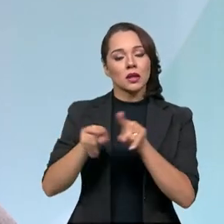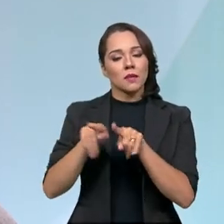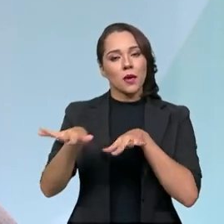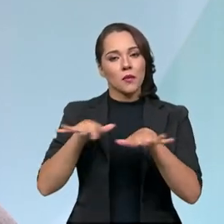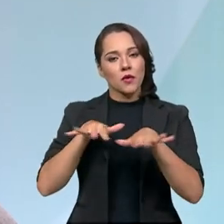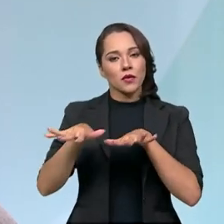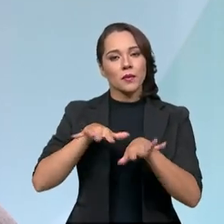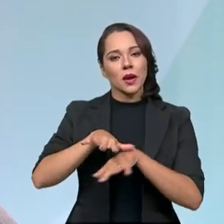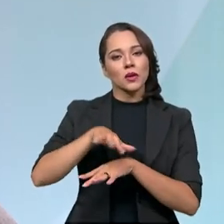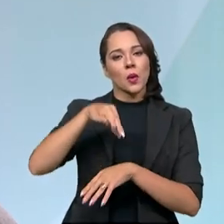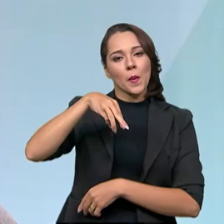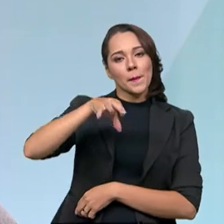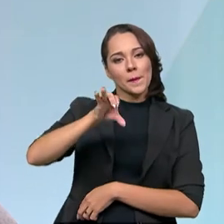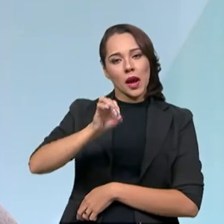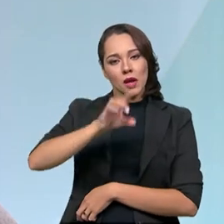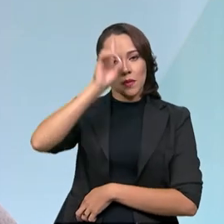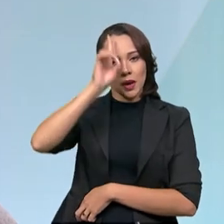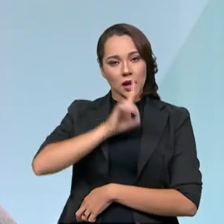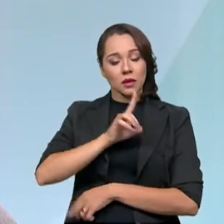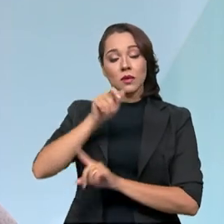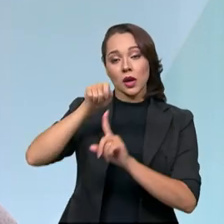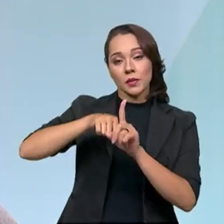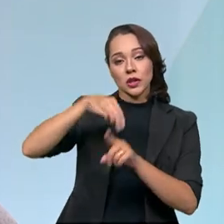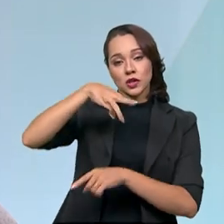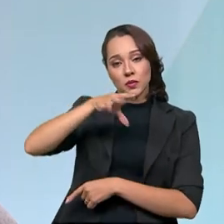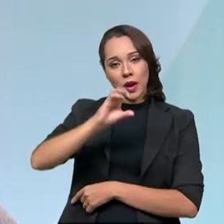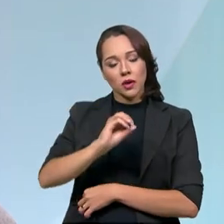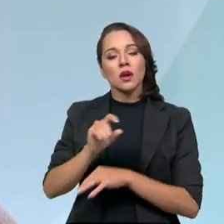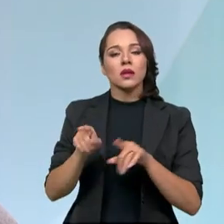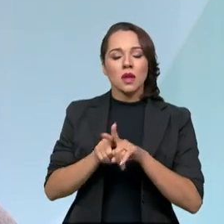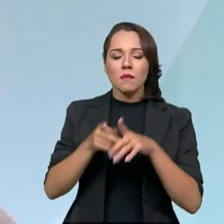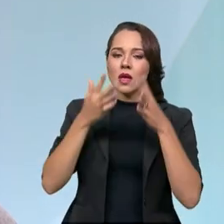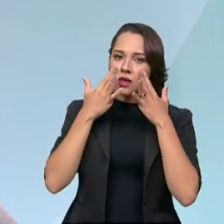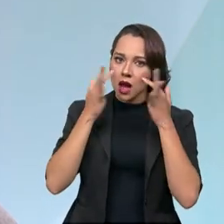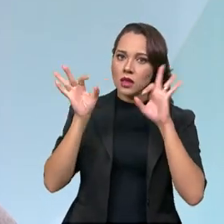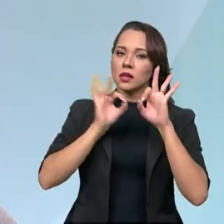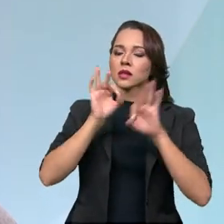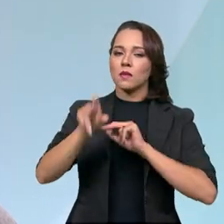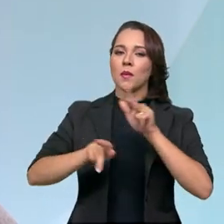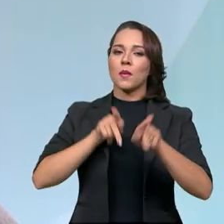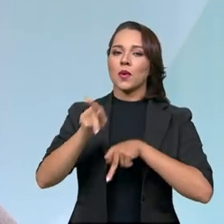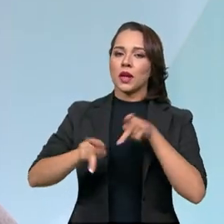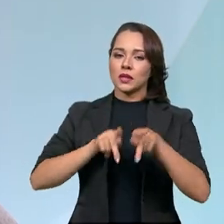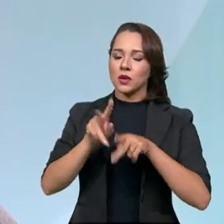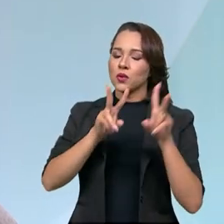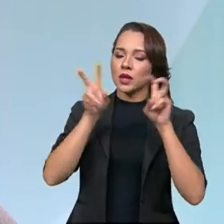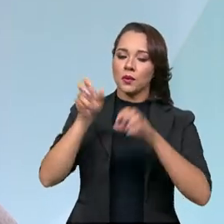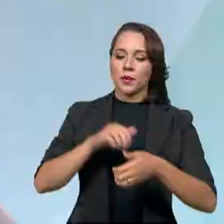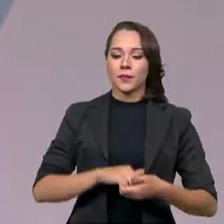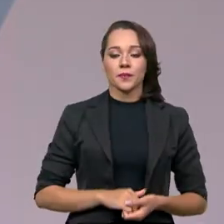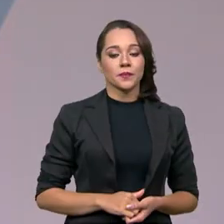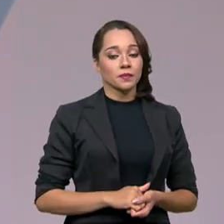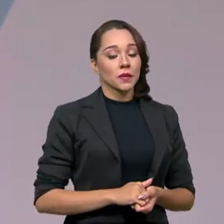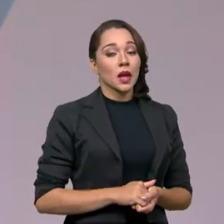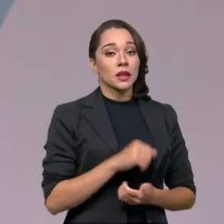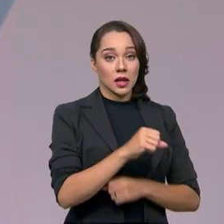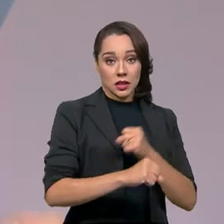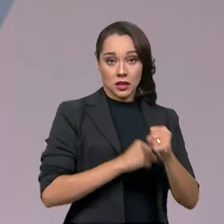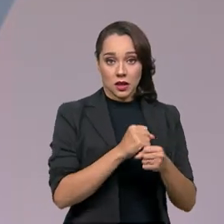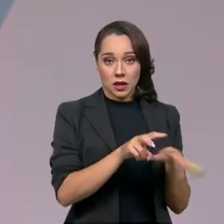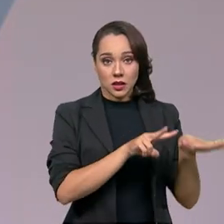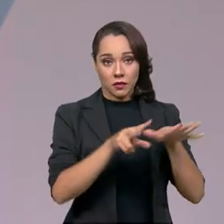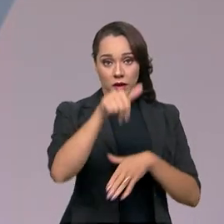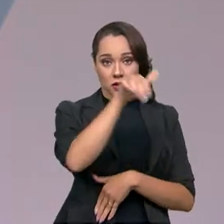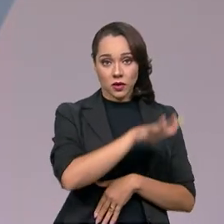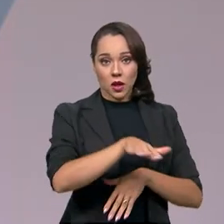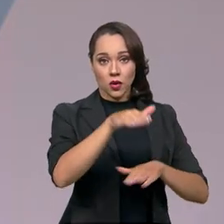movimento Maio Amarelo, que ocorre no mês de maio, também chamam a atenção da população acerca do tema. Neste ano, na Semana